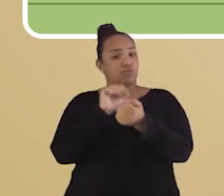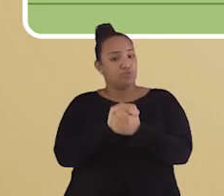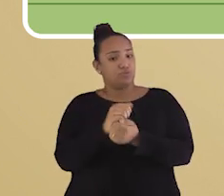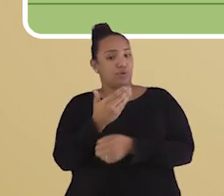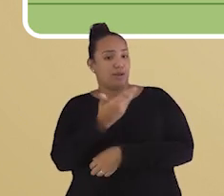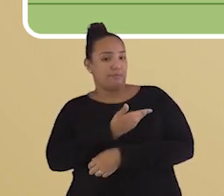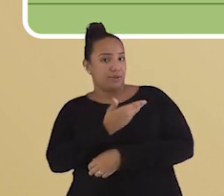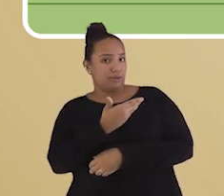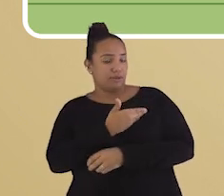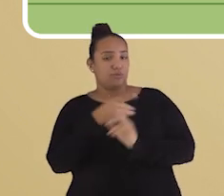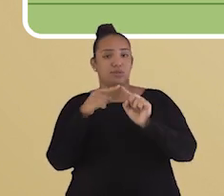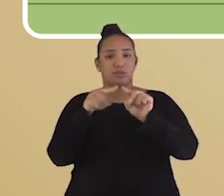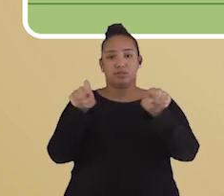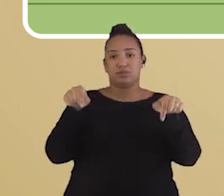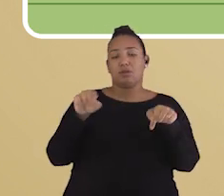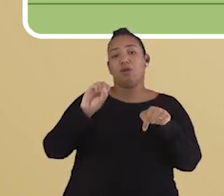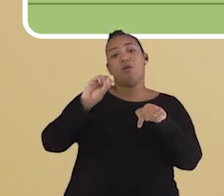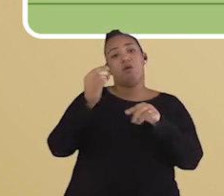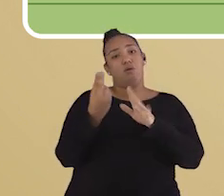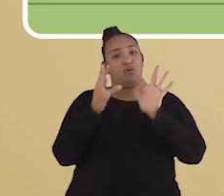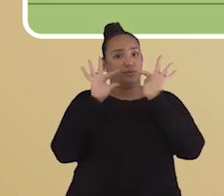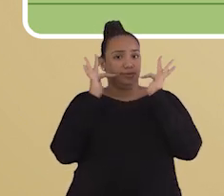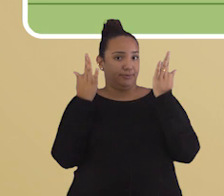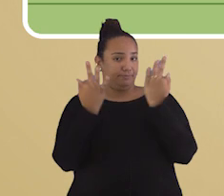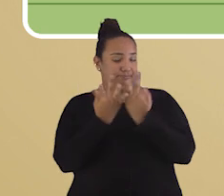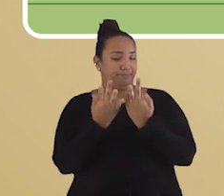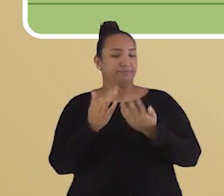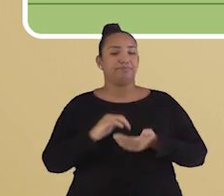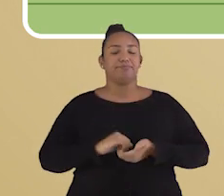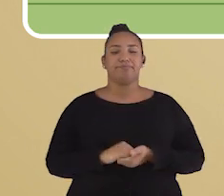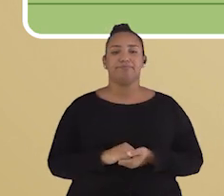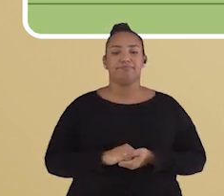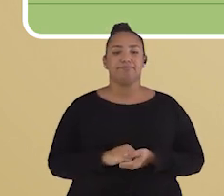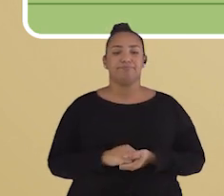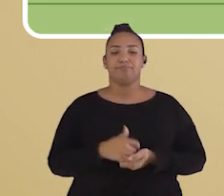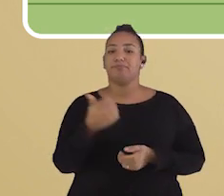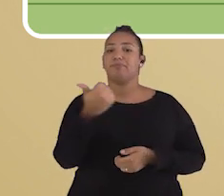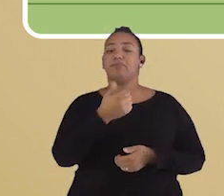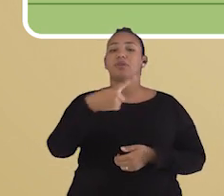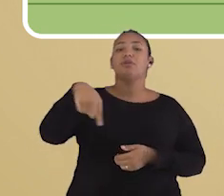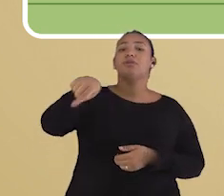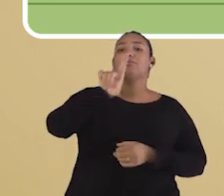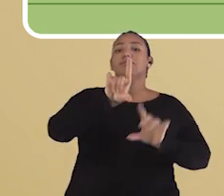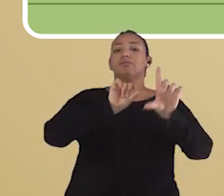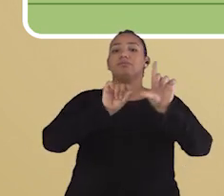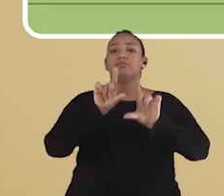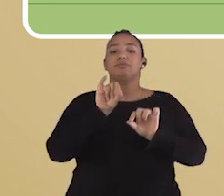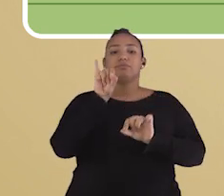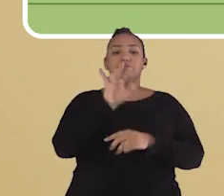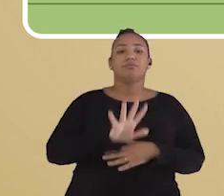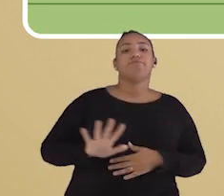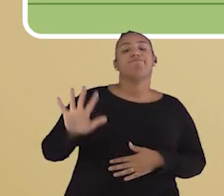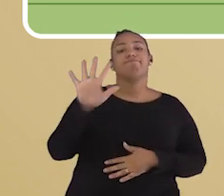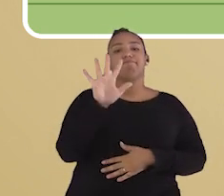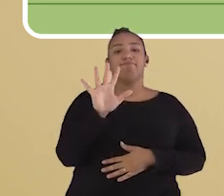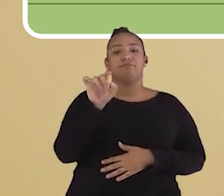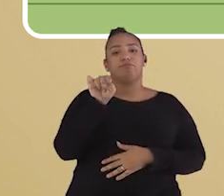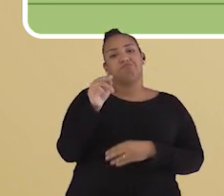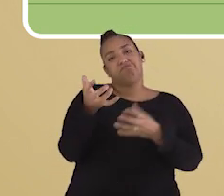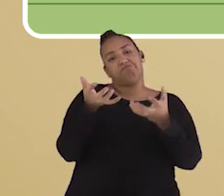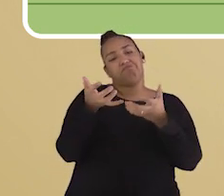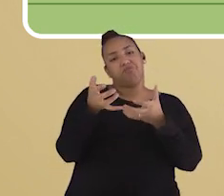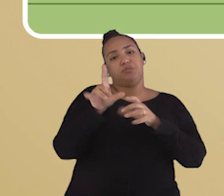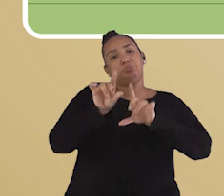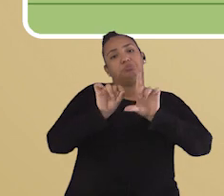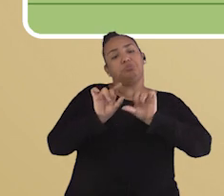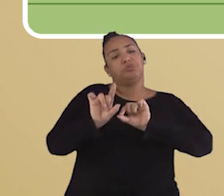um colega de sala ou algum familiar. Primeiro, escolha uma paisagem que você queira, de